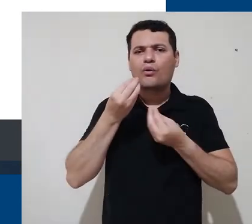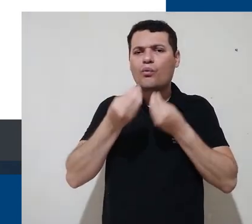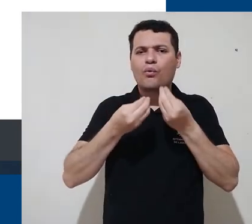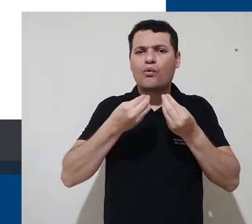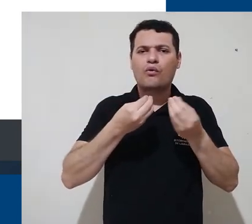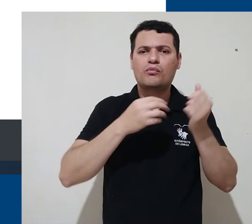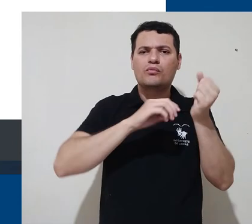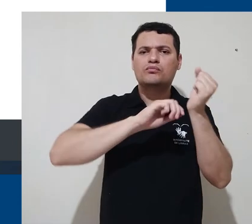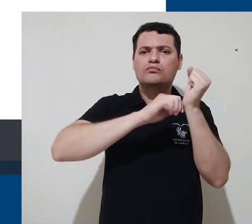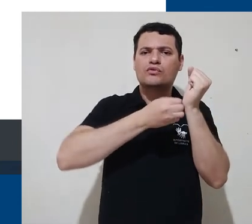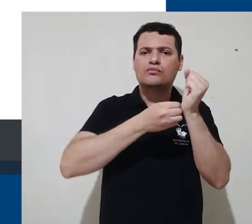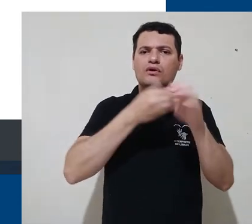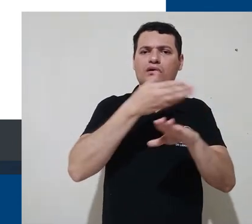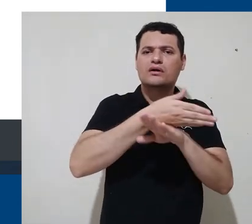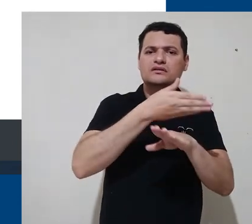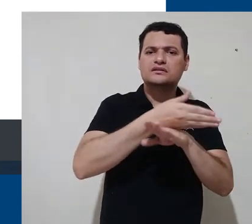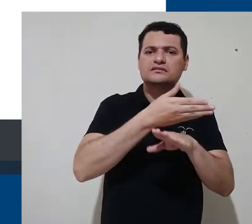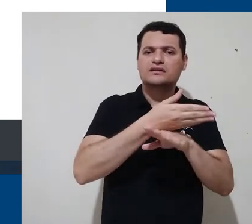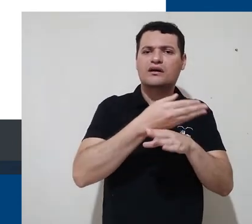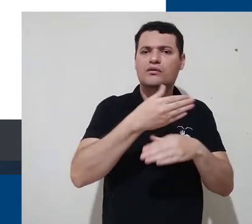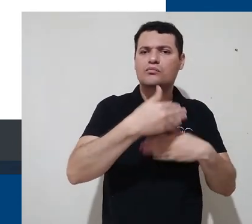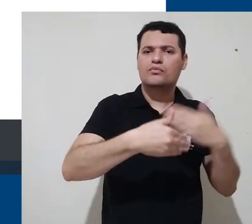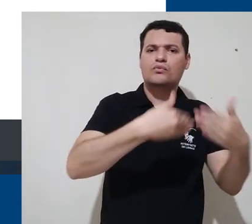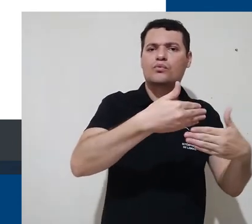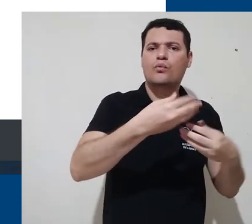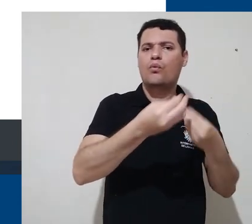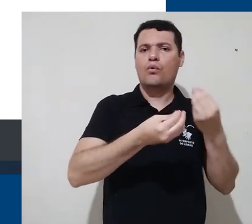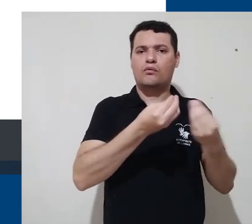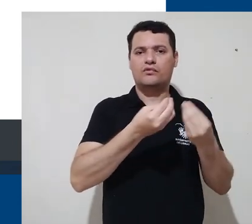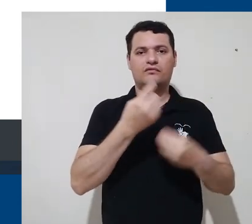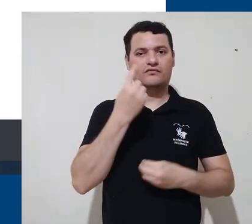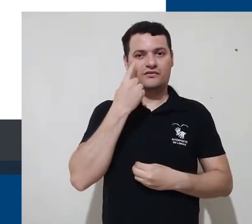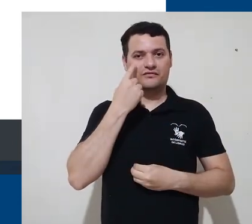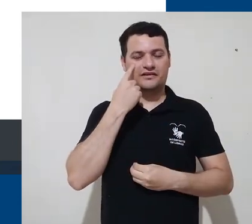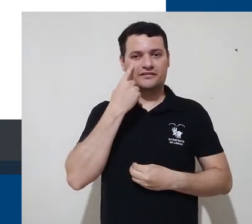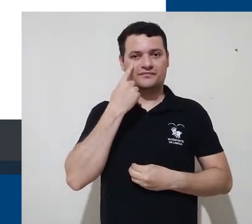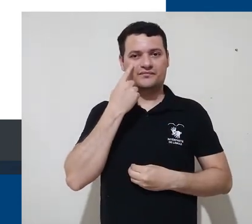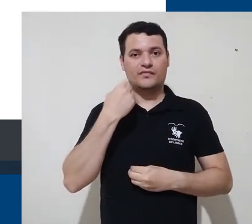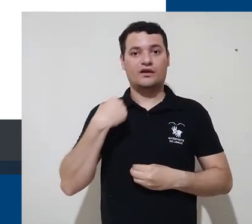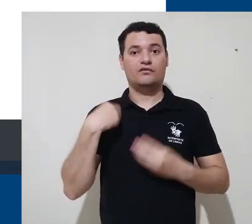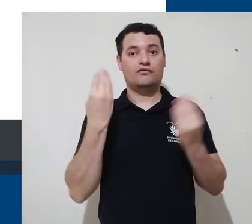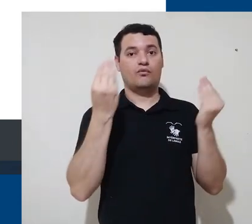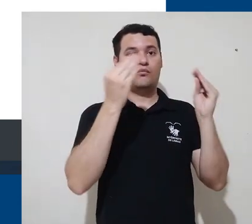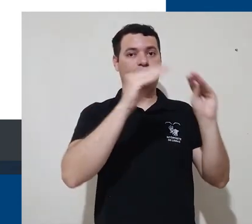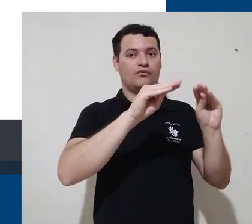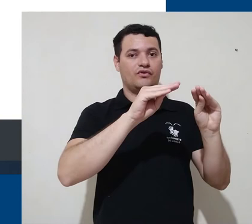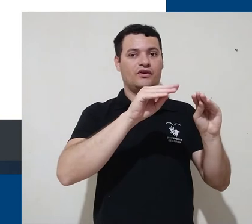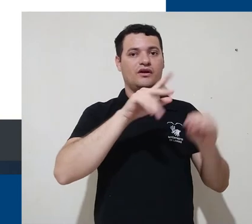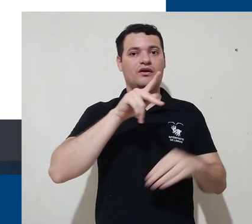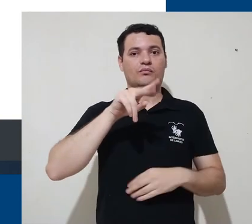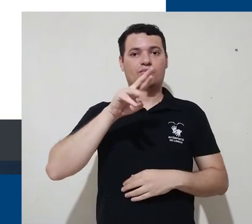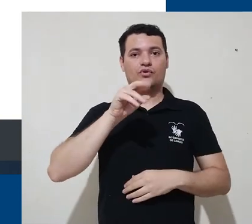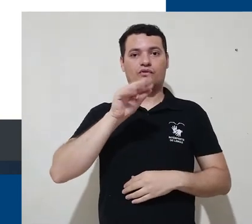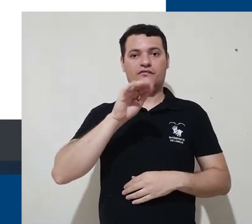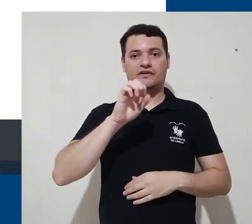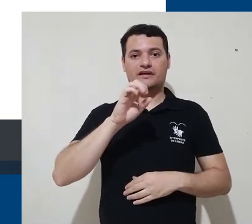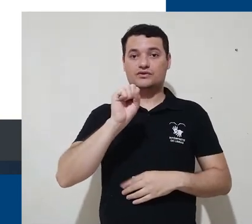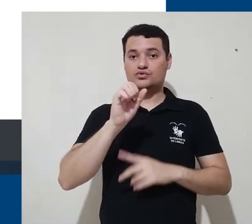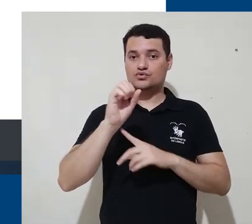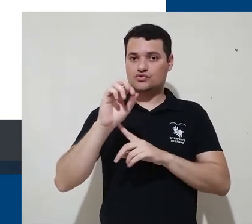uma demonstração do processo de login. Eu vou entrar com um usuário cujo o nome é professor.